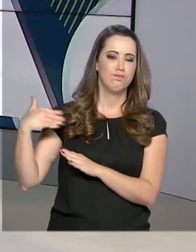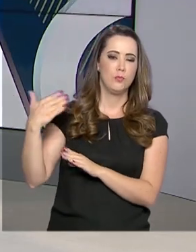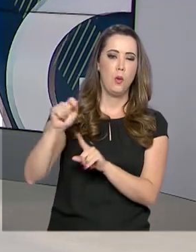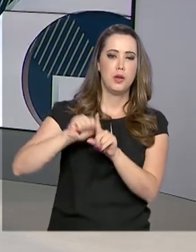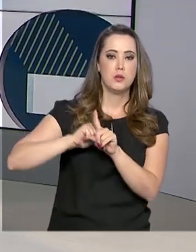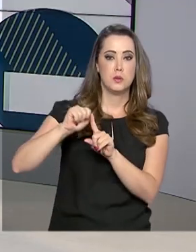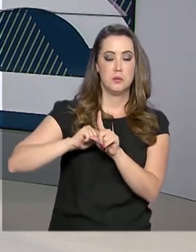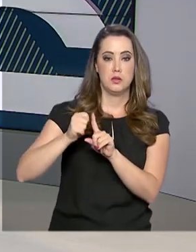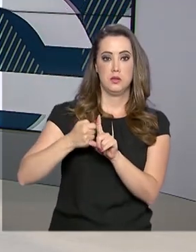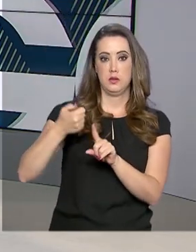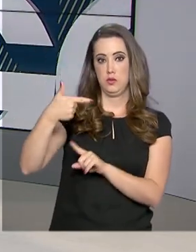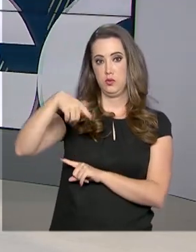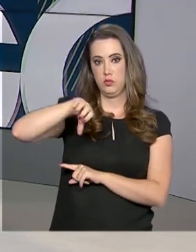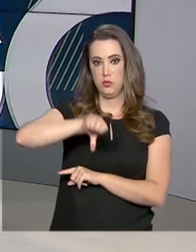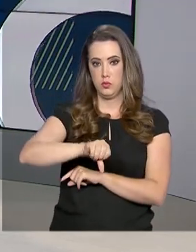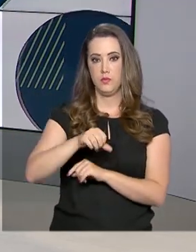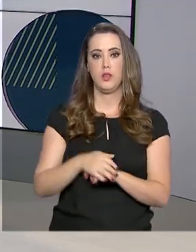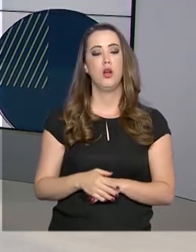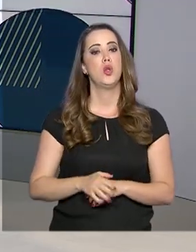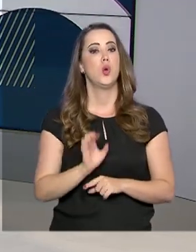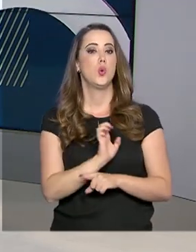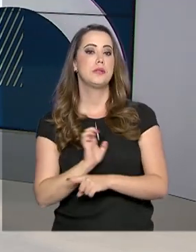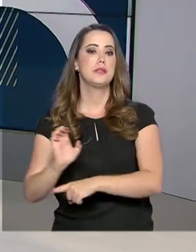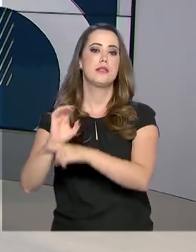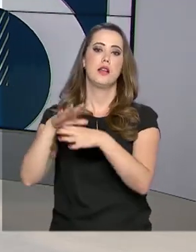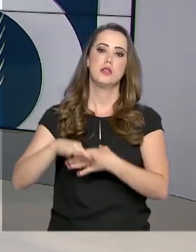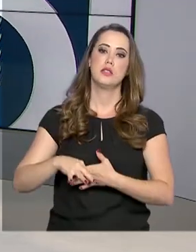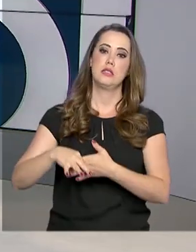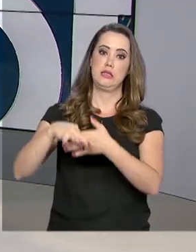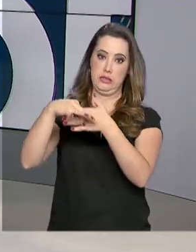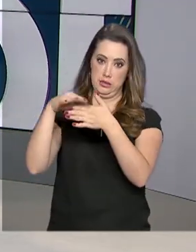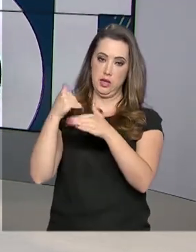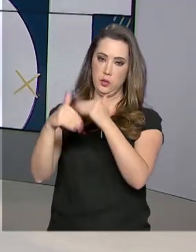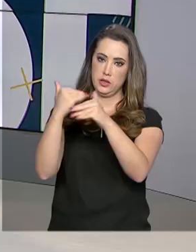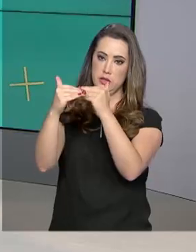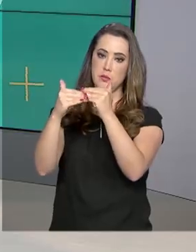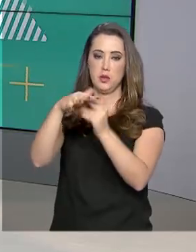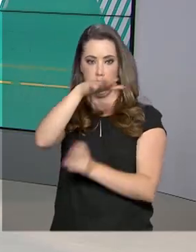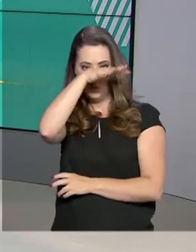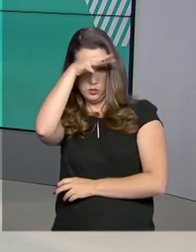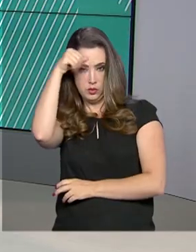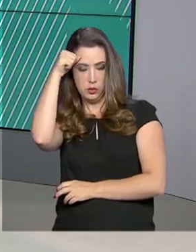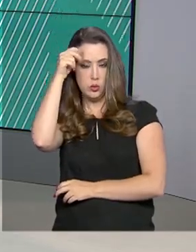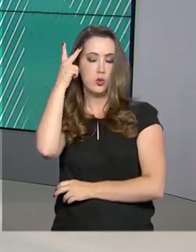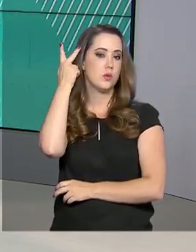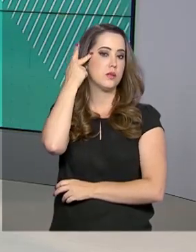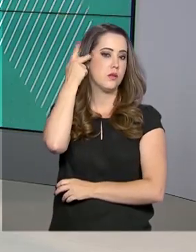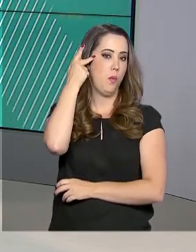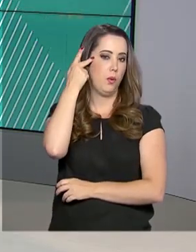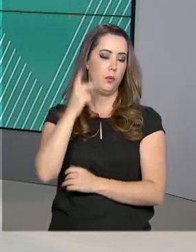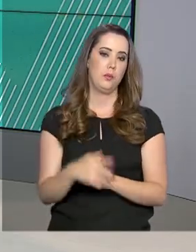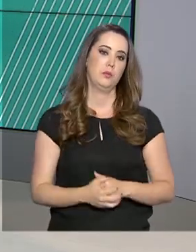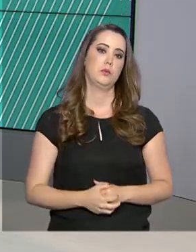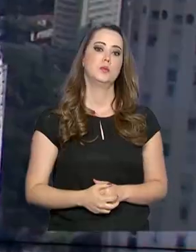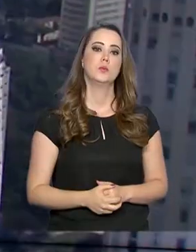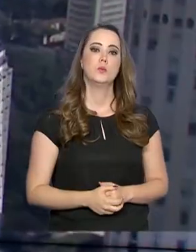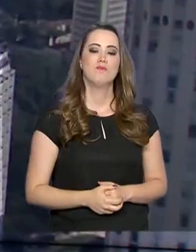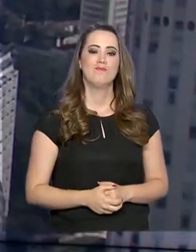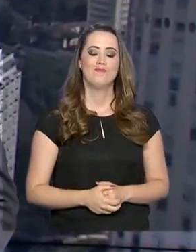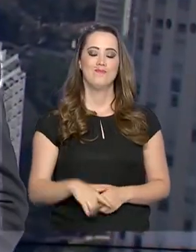meses de 2019. E os estados que lideraram esse crescimento foram Mato Grosso e São Paulo.